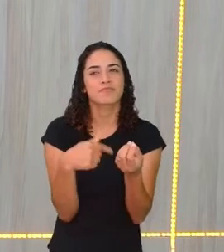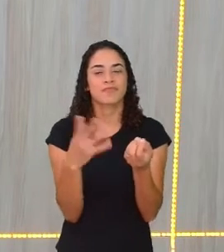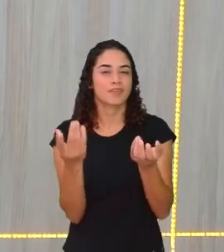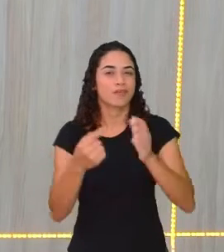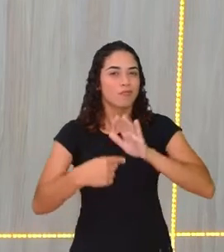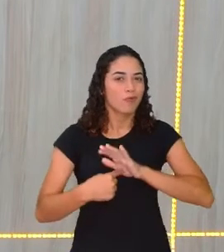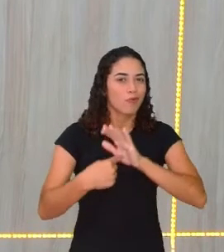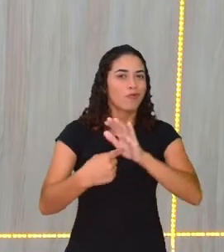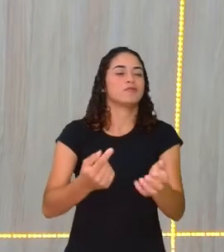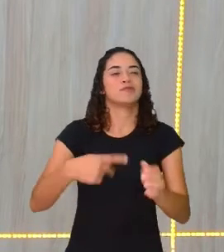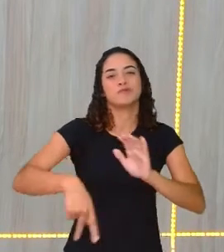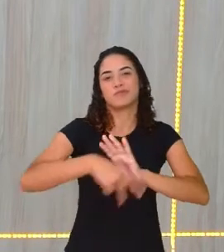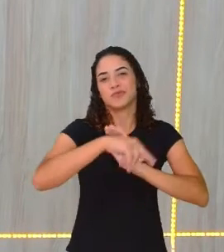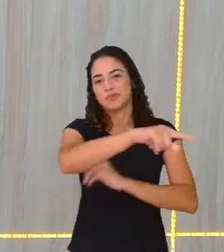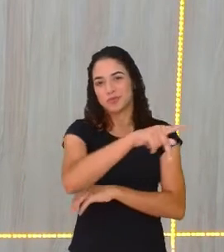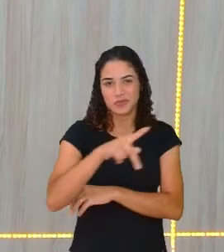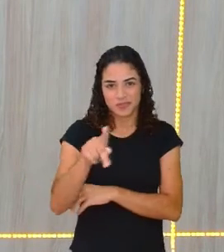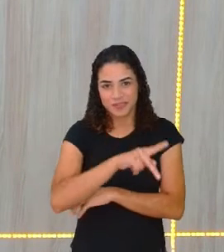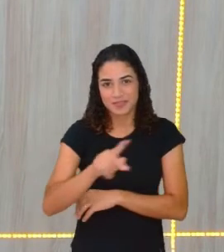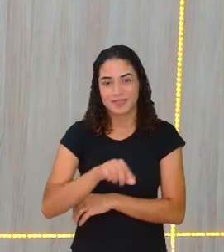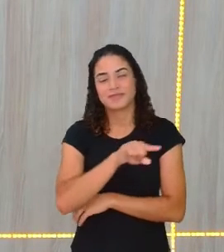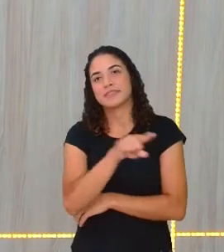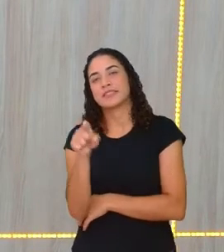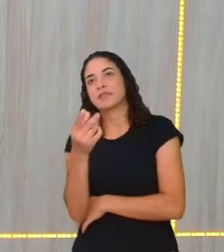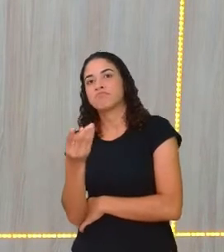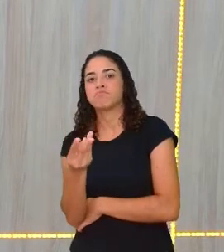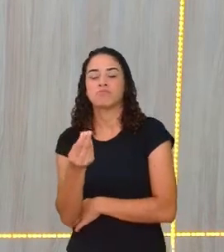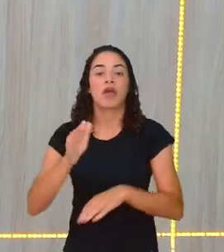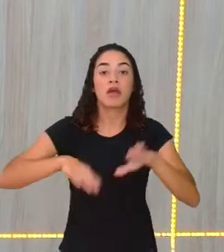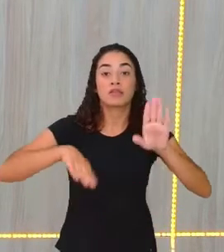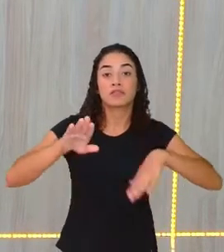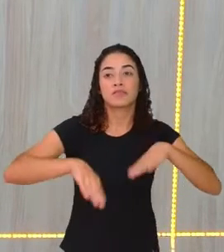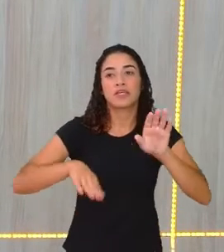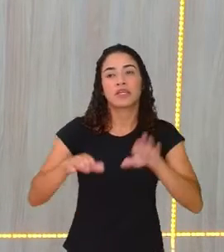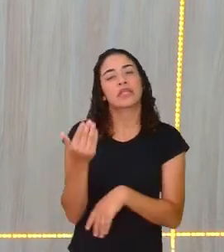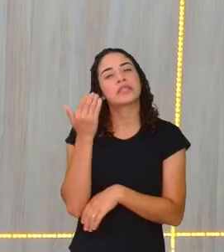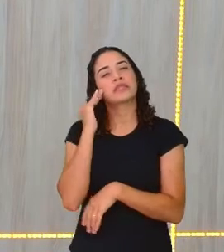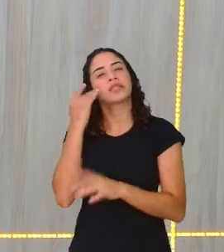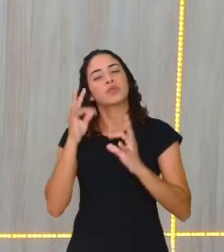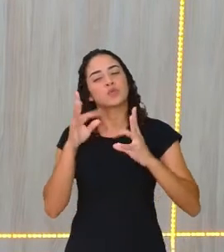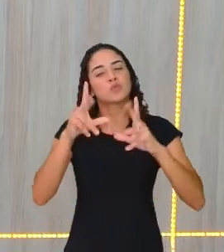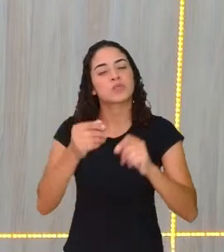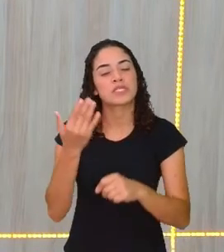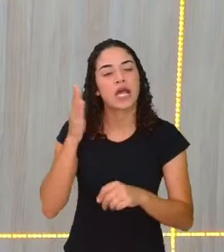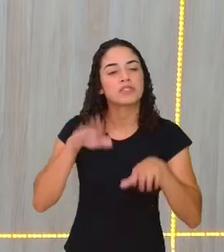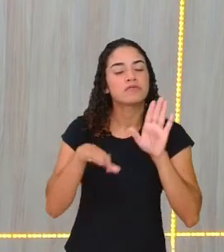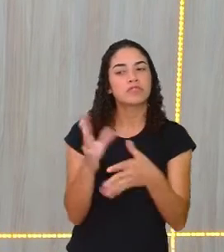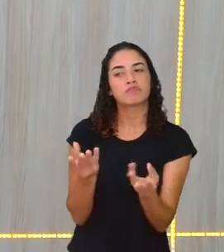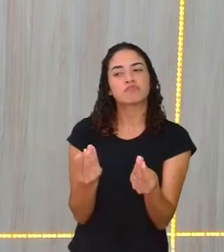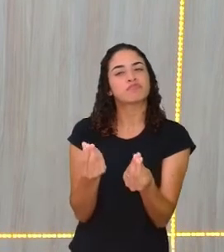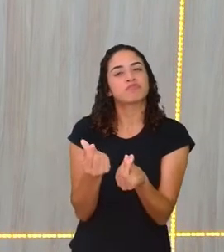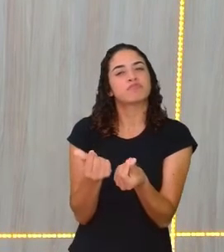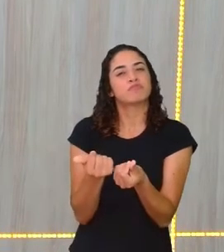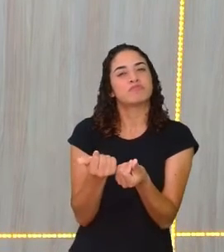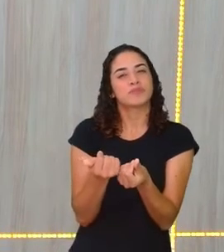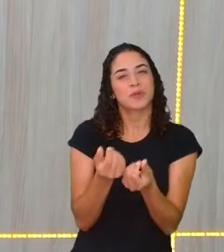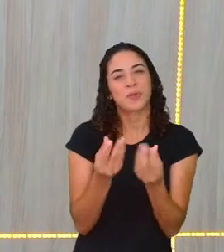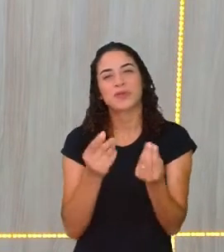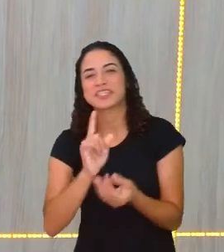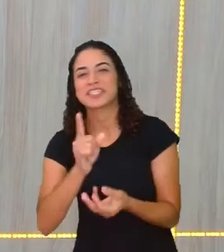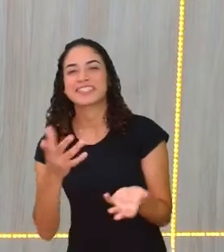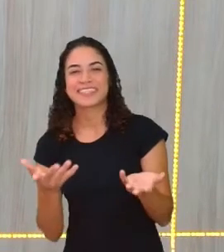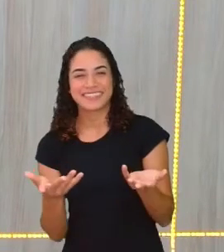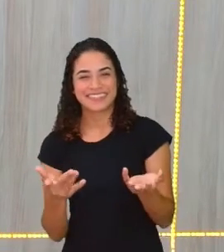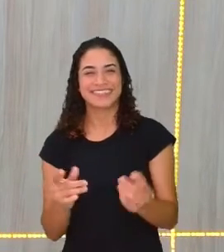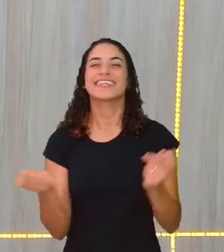expositivas pelo professor, vocês, às vezes, compreendem tudo, às vezes, não. Vocês têm a oportunidade